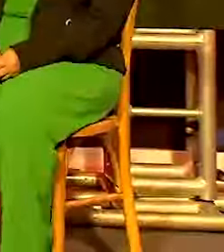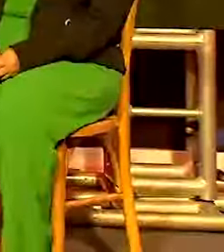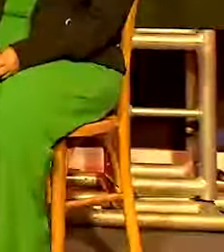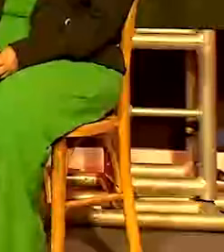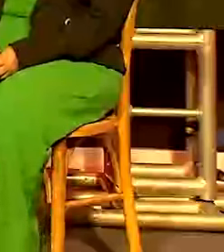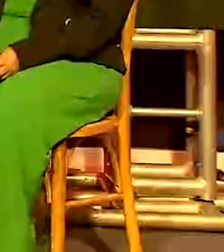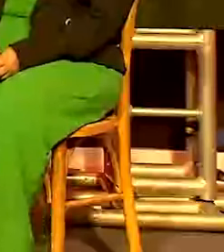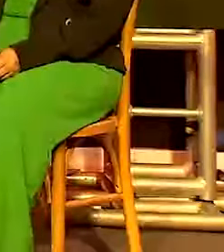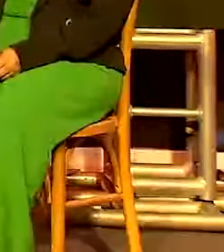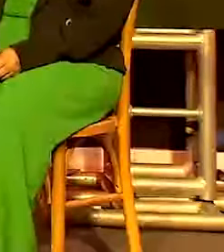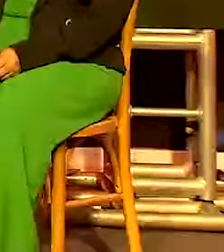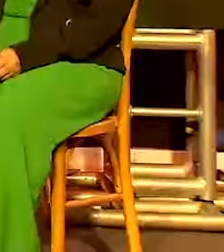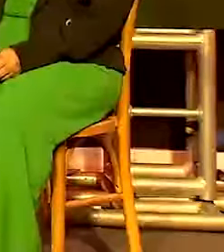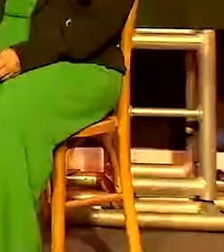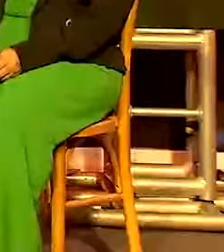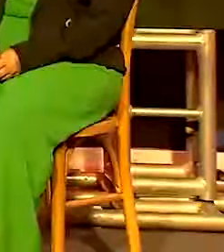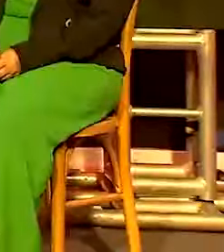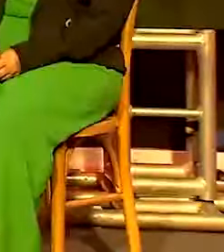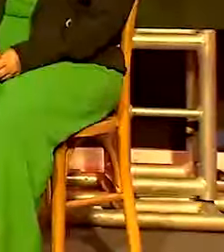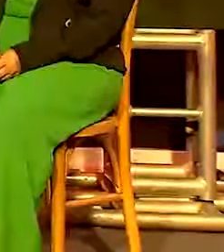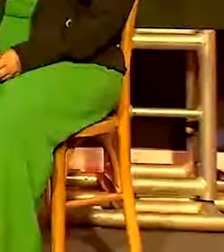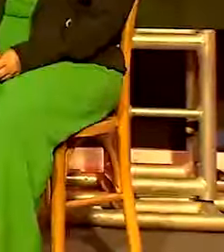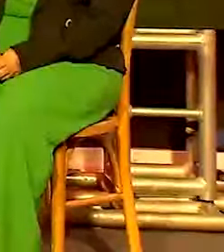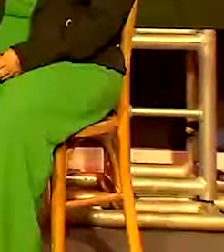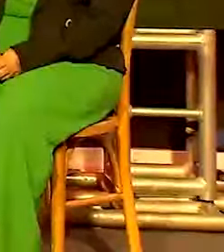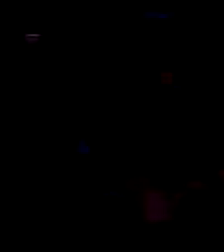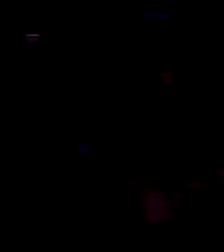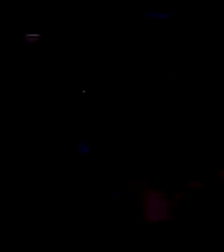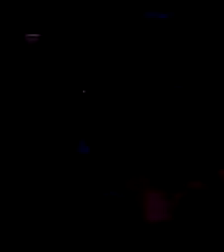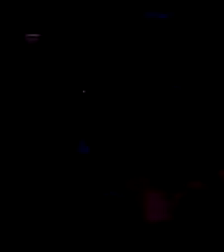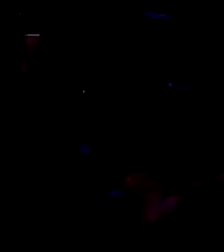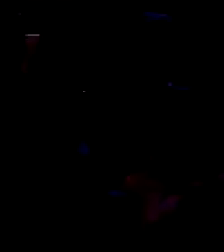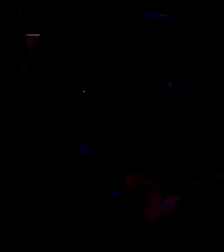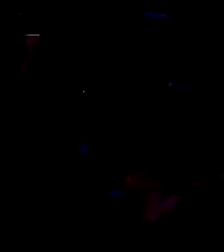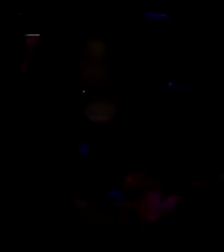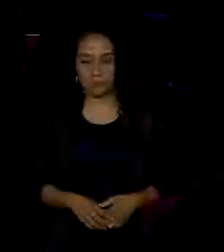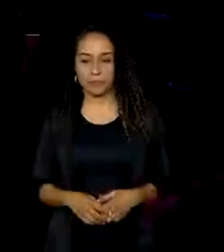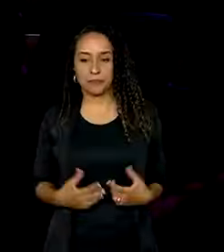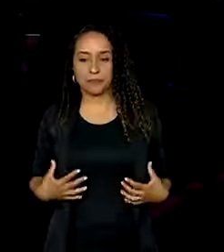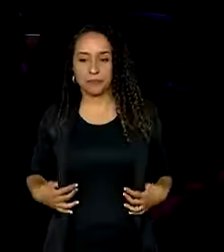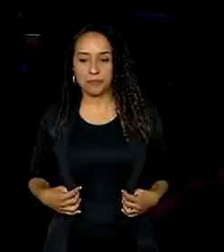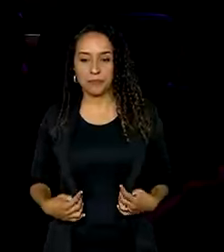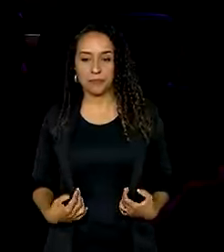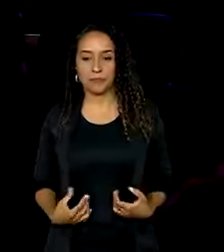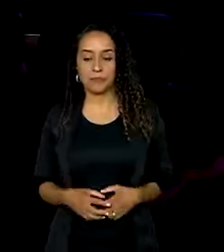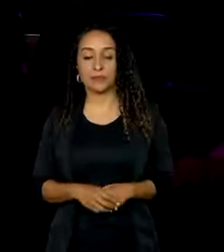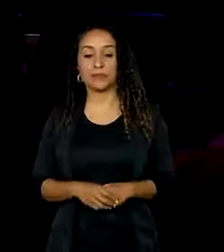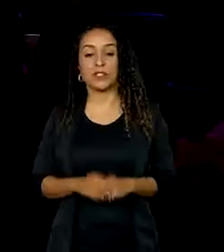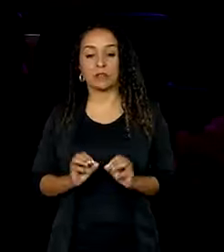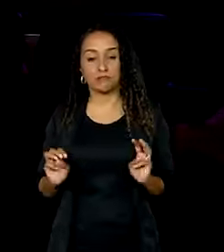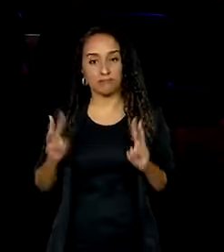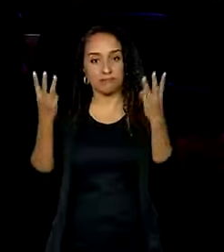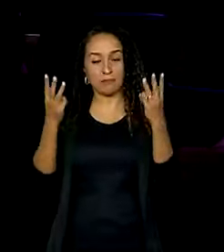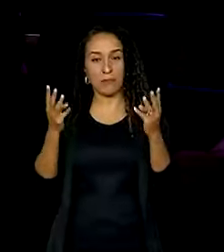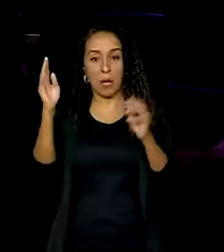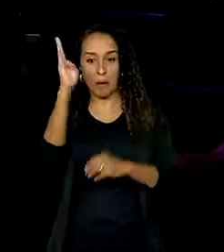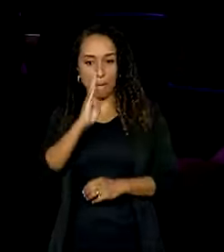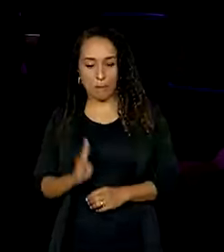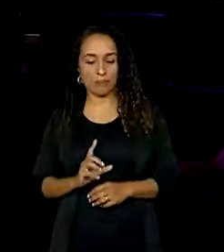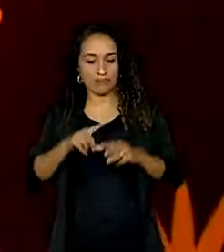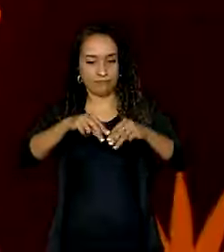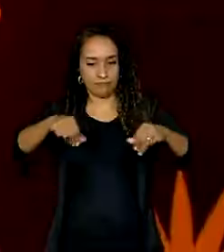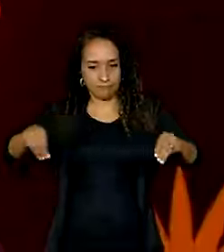o documentário Desintrusão. A exibição foi feita nesta quinta-feira, durante o festival Brasil é Terra